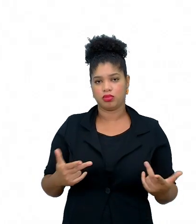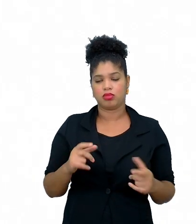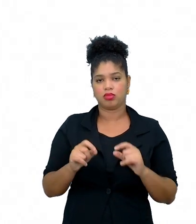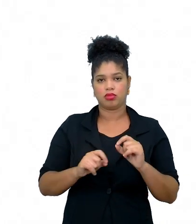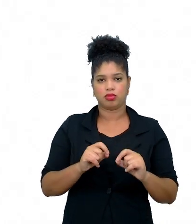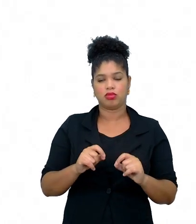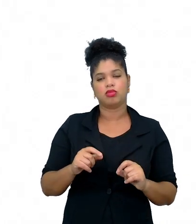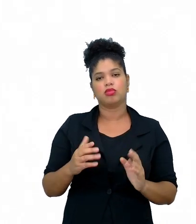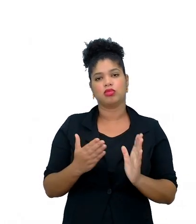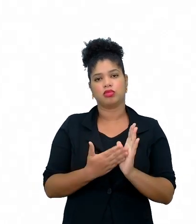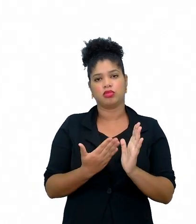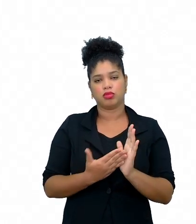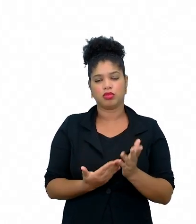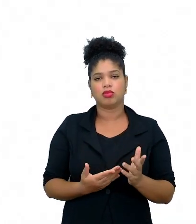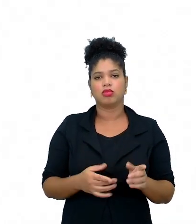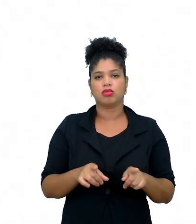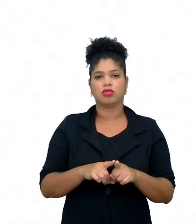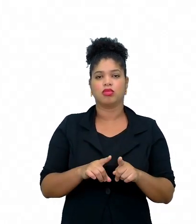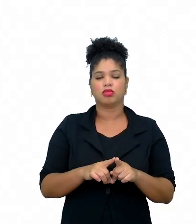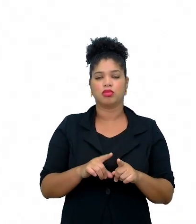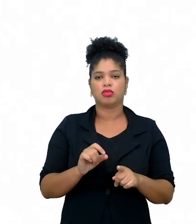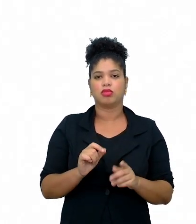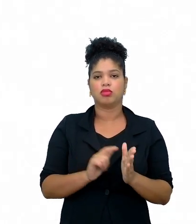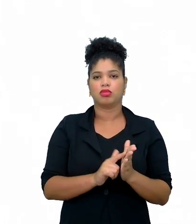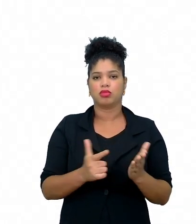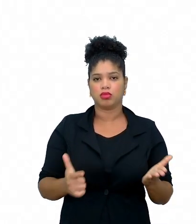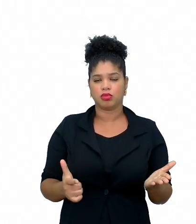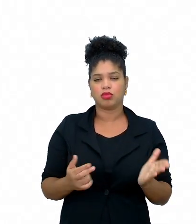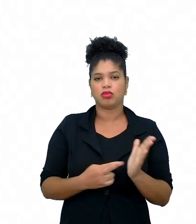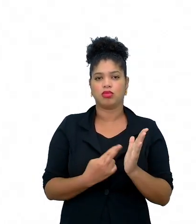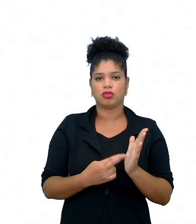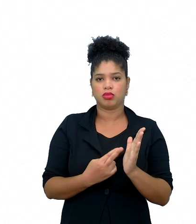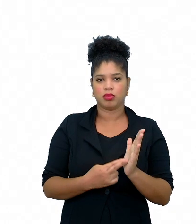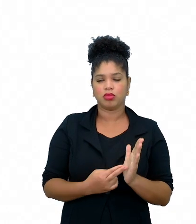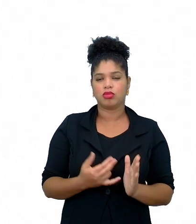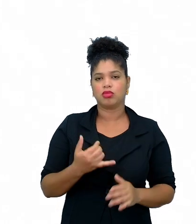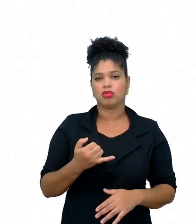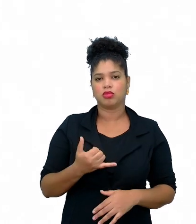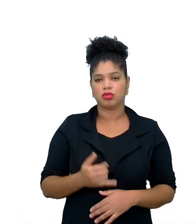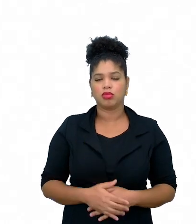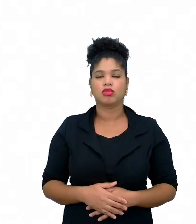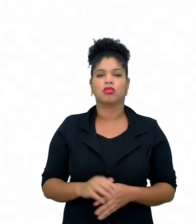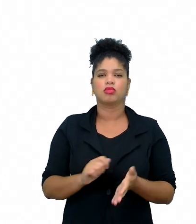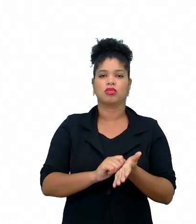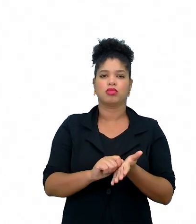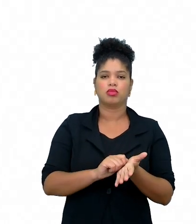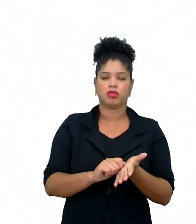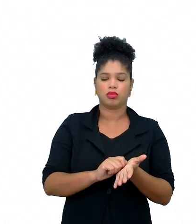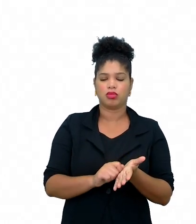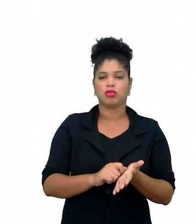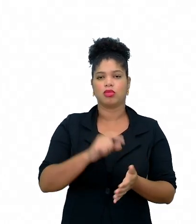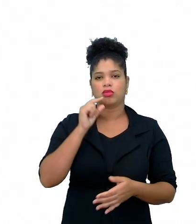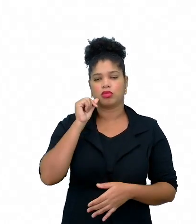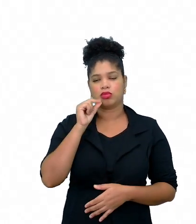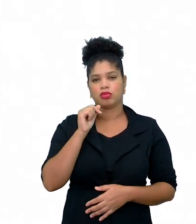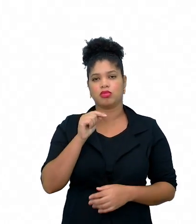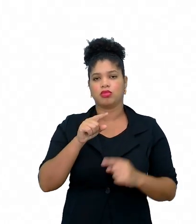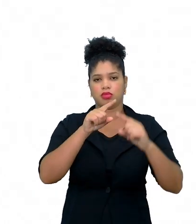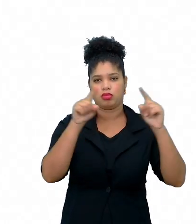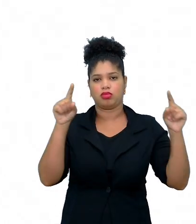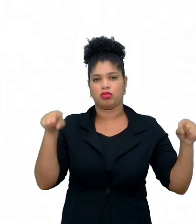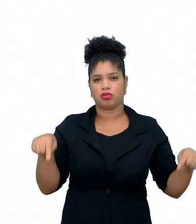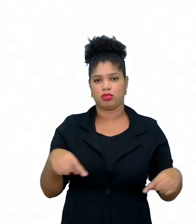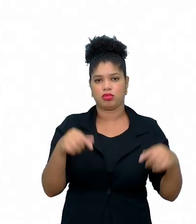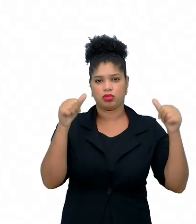então, vou trazer livros, jornais, ou revistas, caneta, lápis, borracha, cartolina, então, vai ser feita a